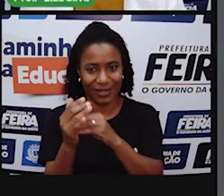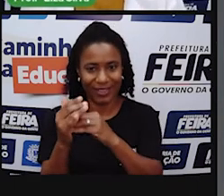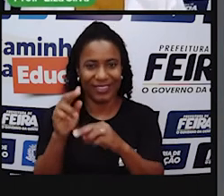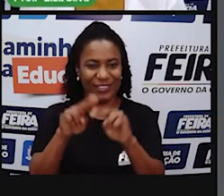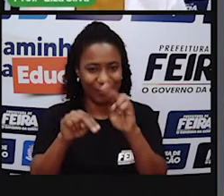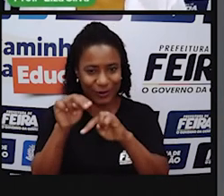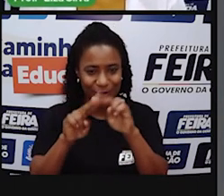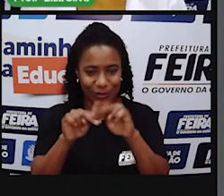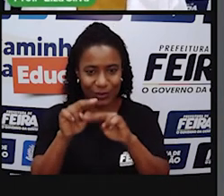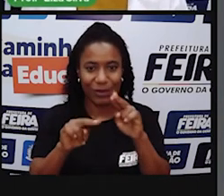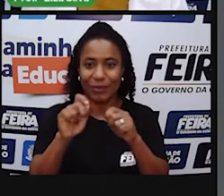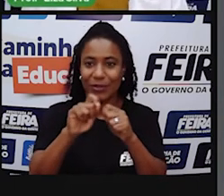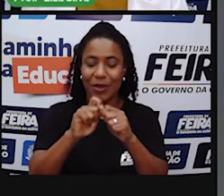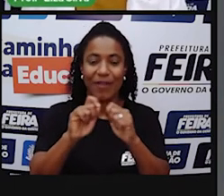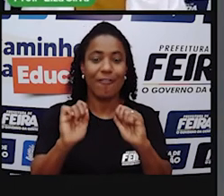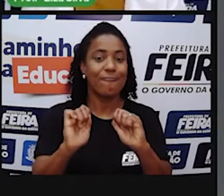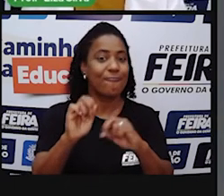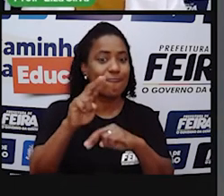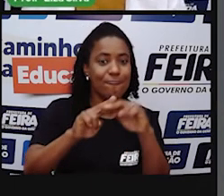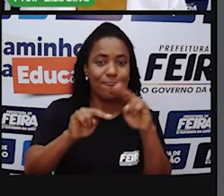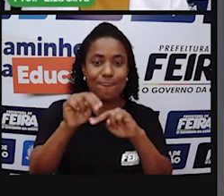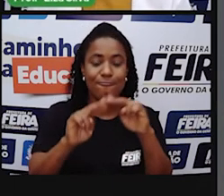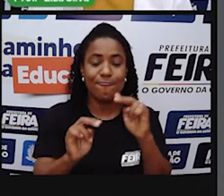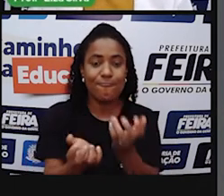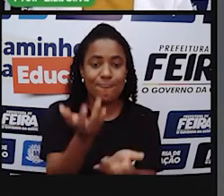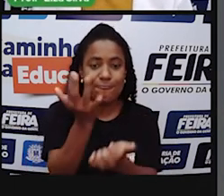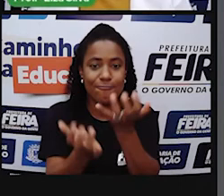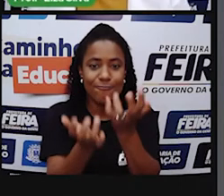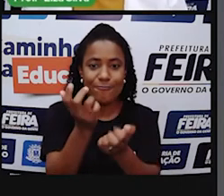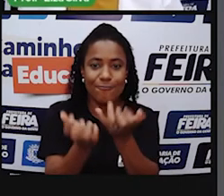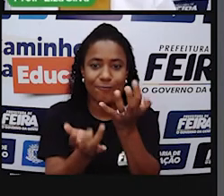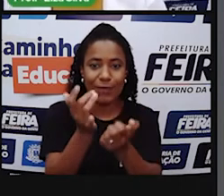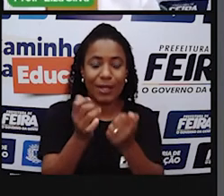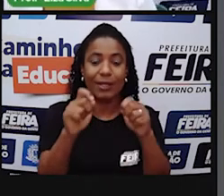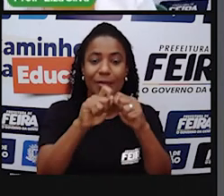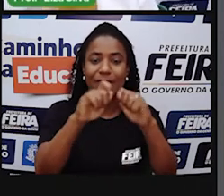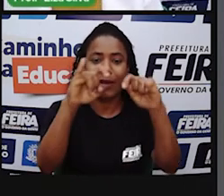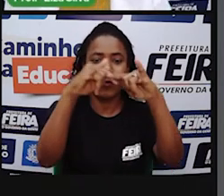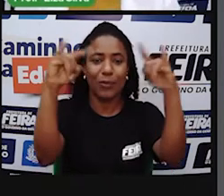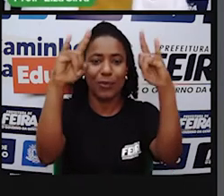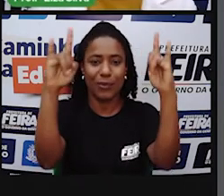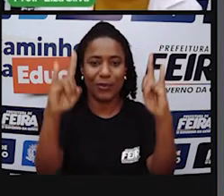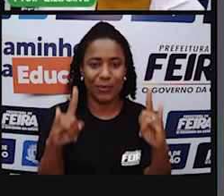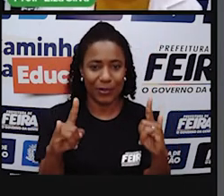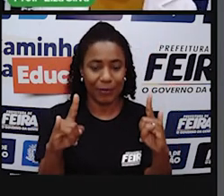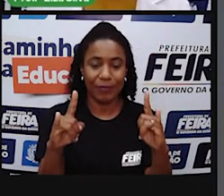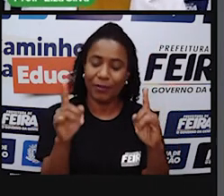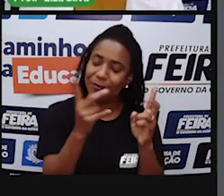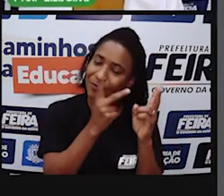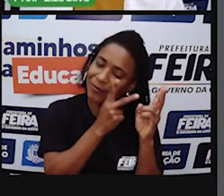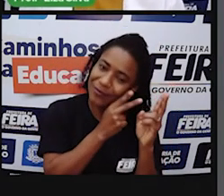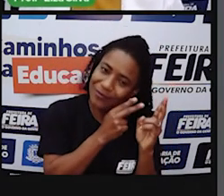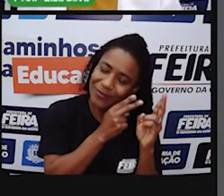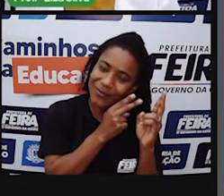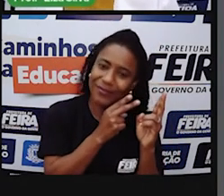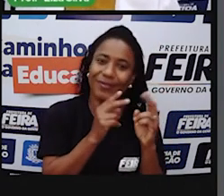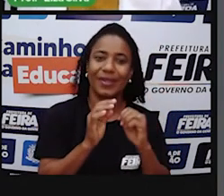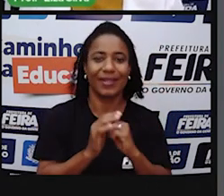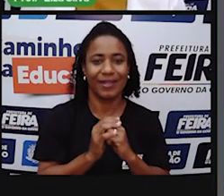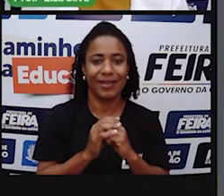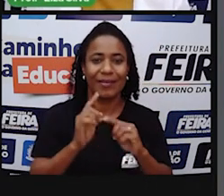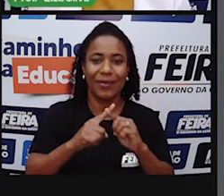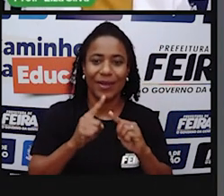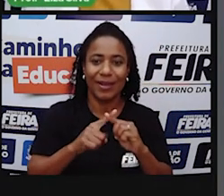acesas Tem muita música Ao vivo E barracas As pessoas Acampam Nesse lugar Por quê?